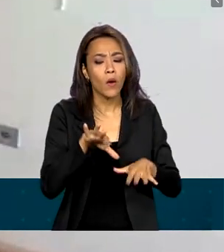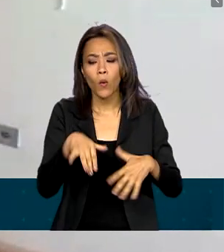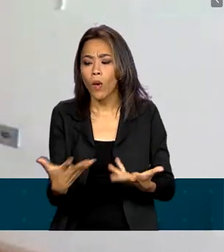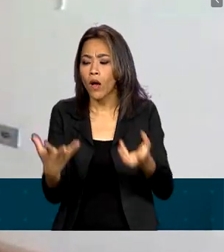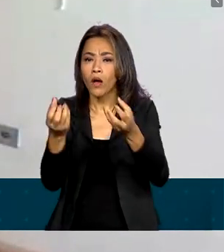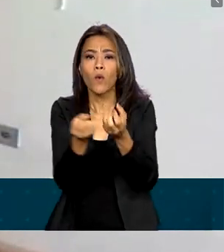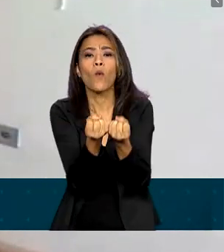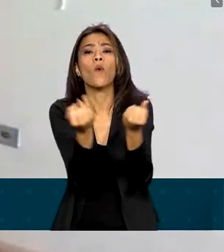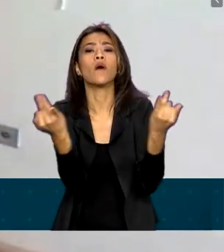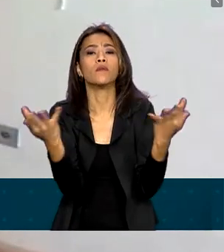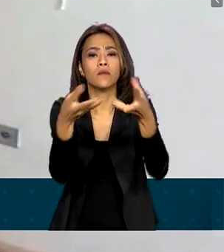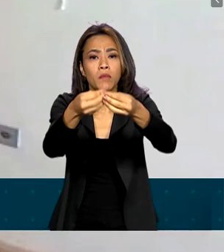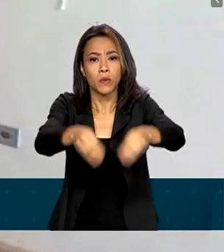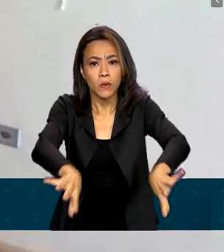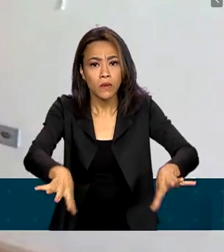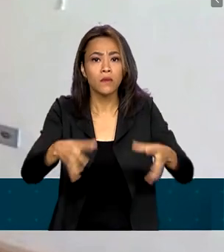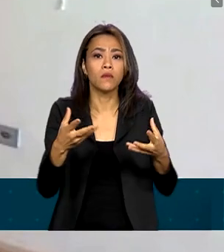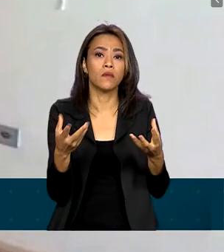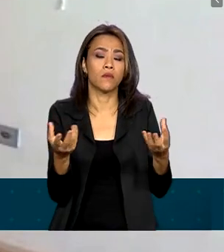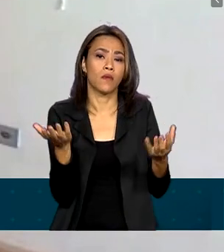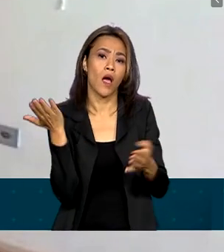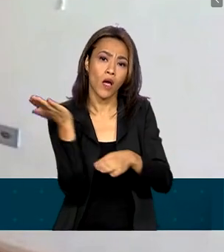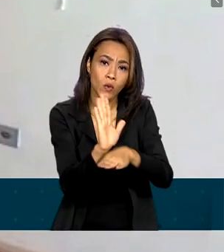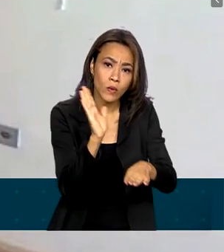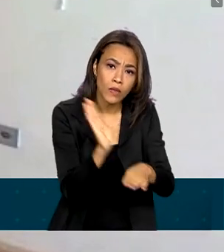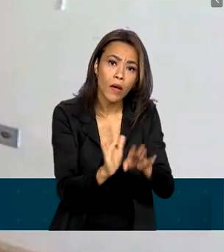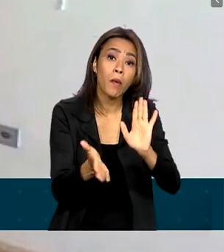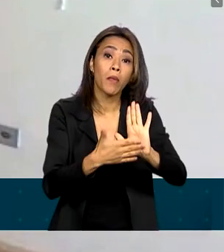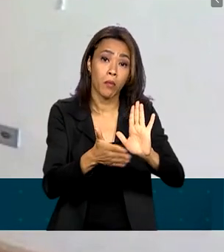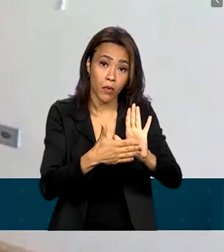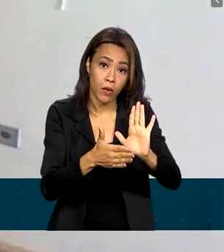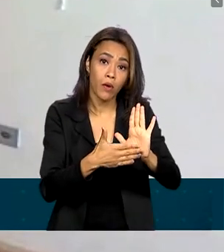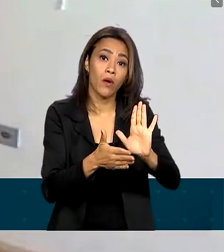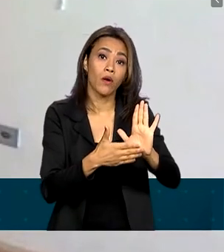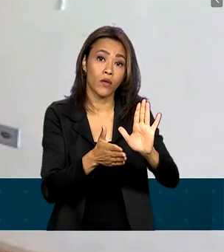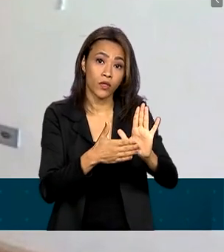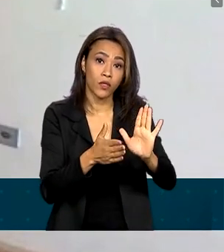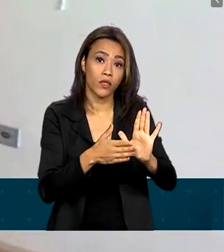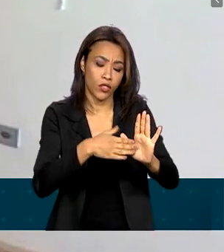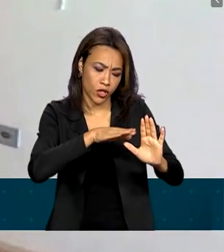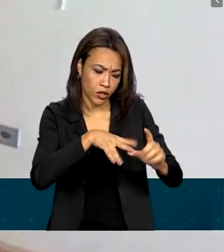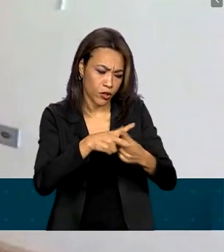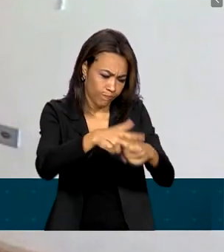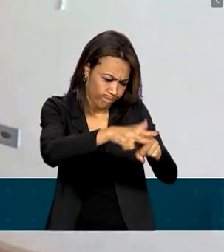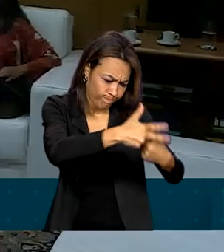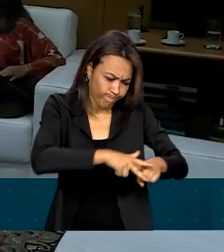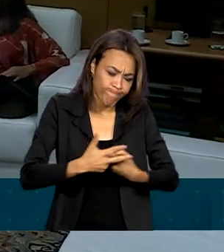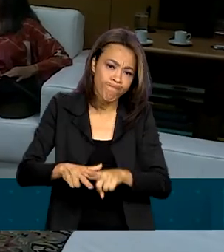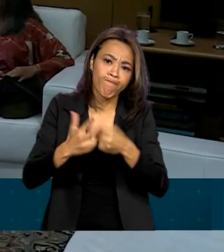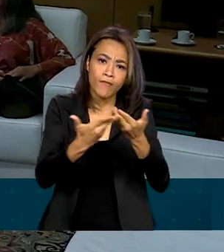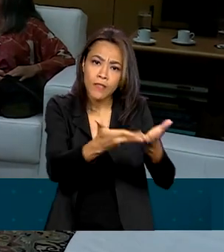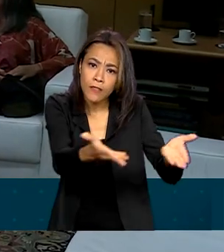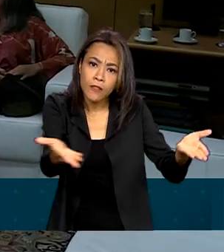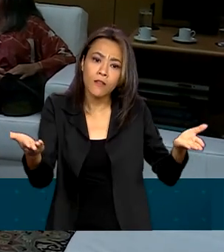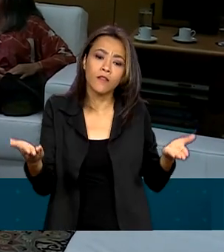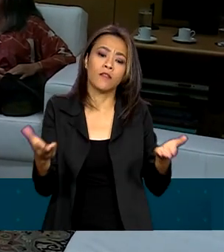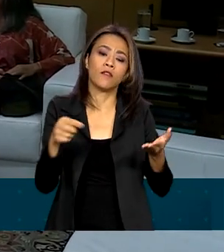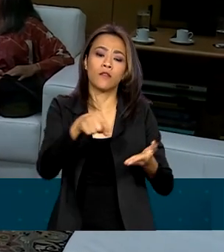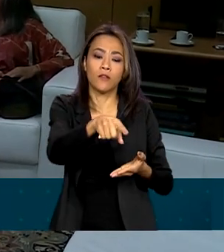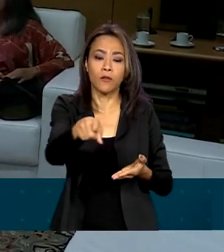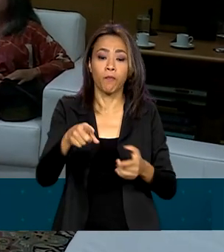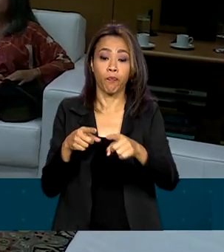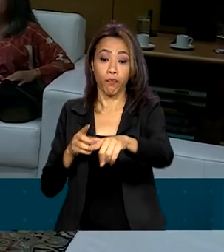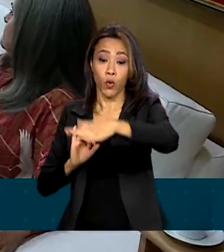em possíveis propostas de revalorização desse patrimônio. O Instituto do Patrimônio